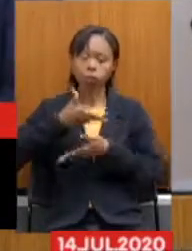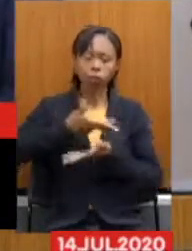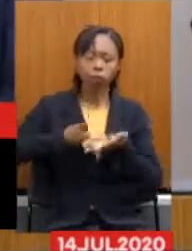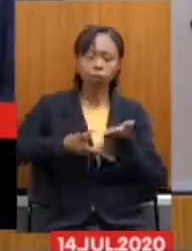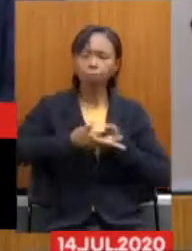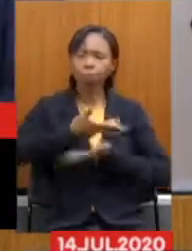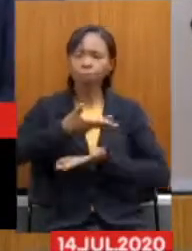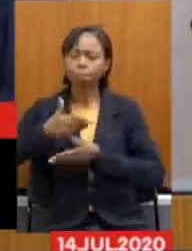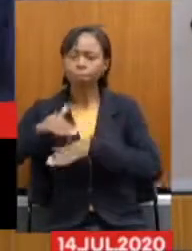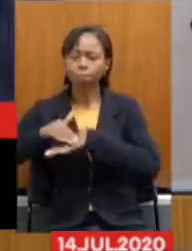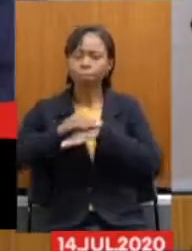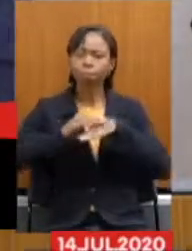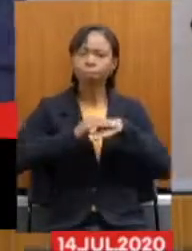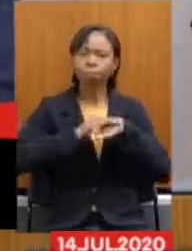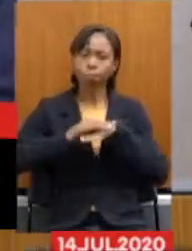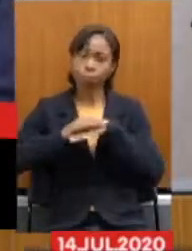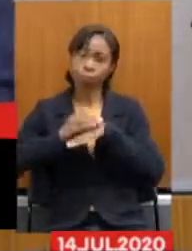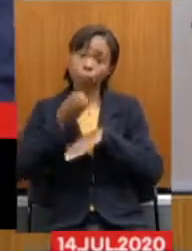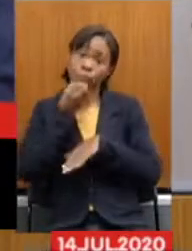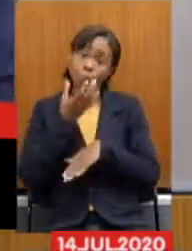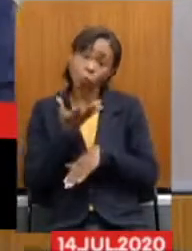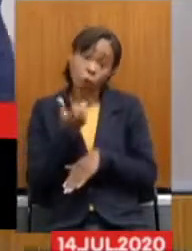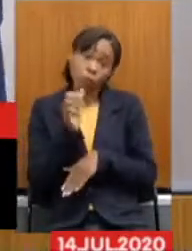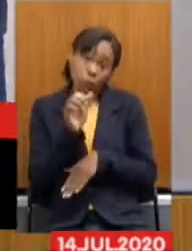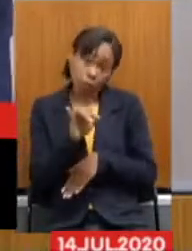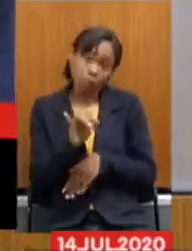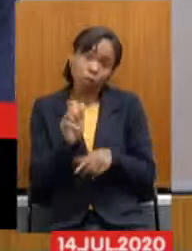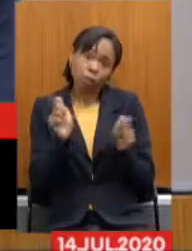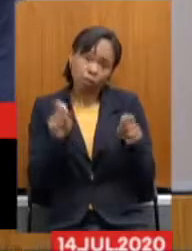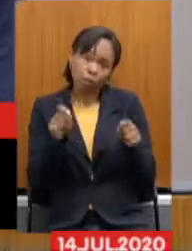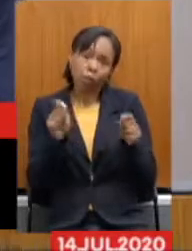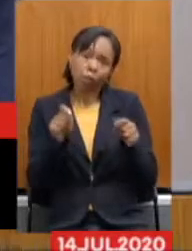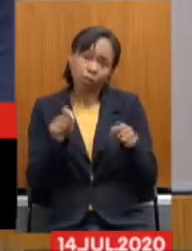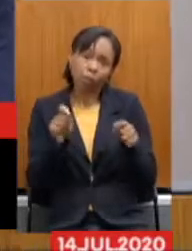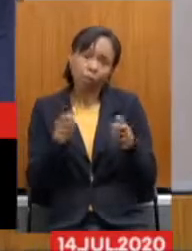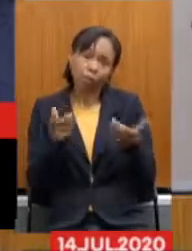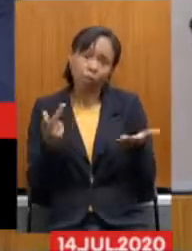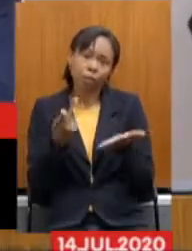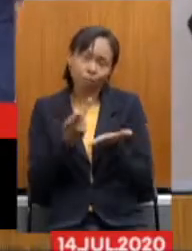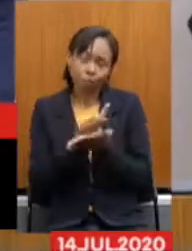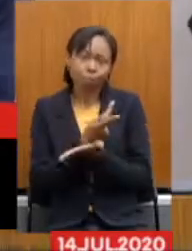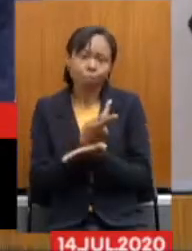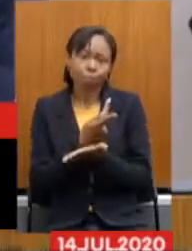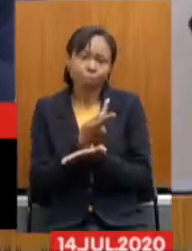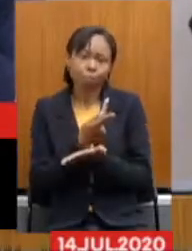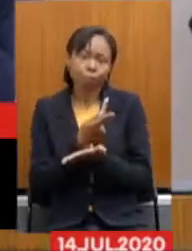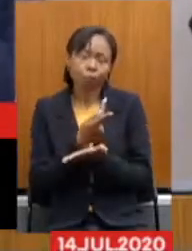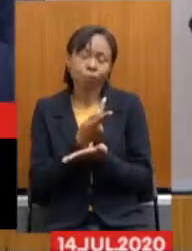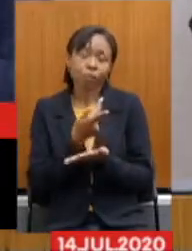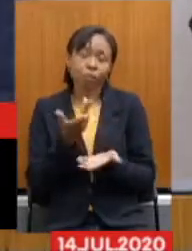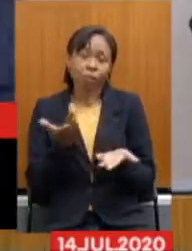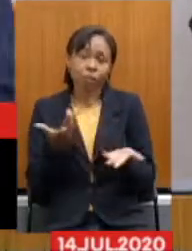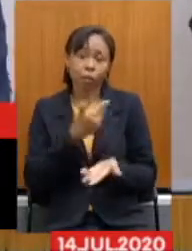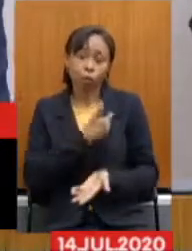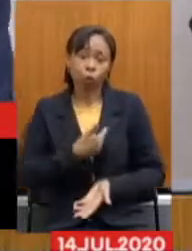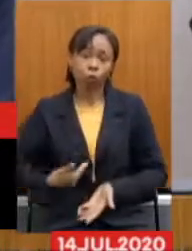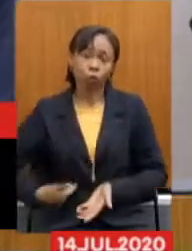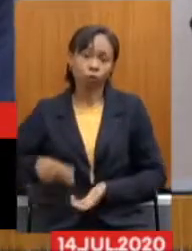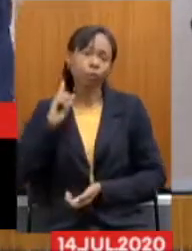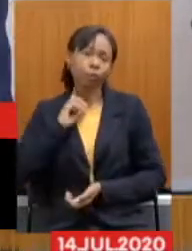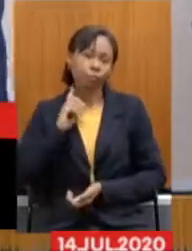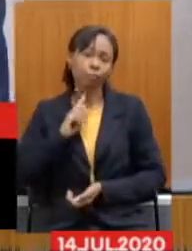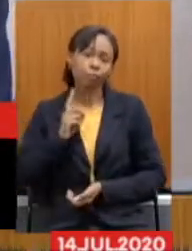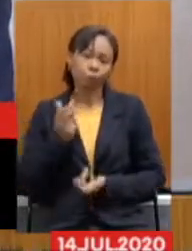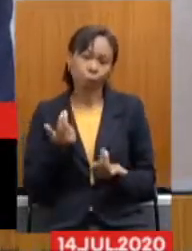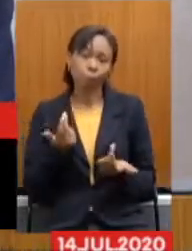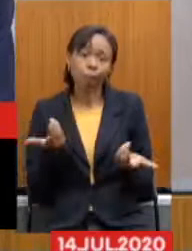Seria muito bom Se a gente Conseguisse isso No Governo De Minas Gerais Eu passo a